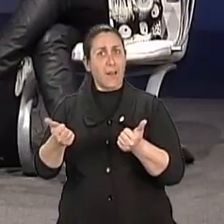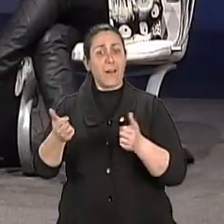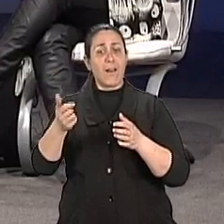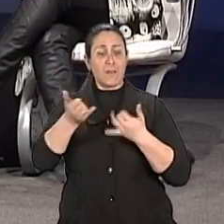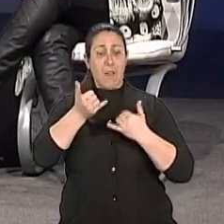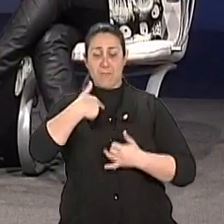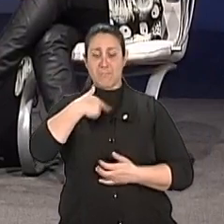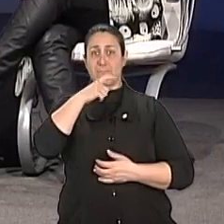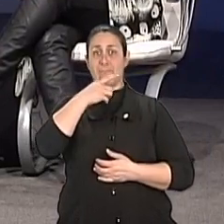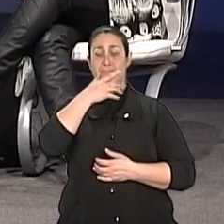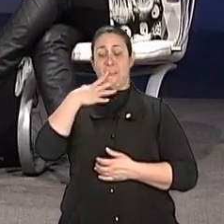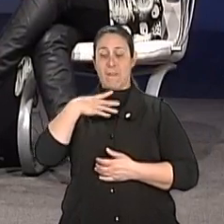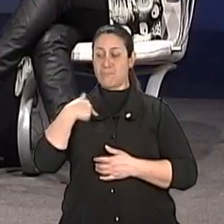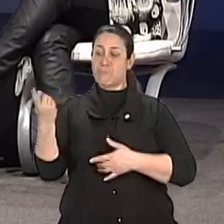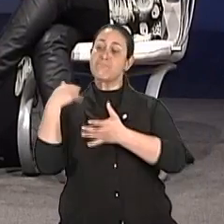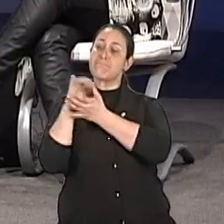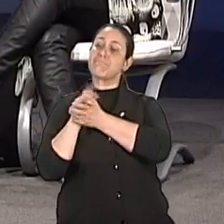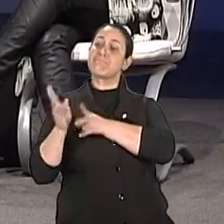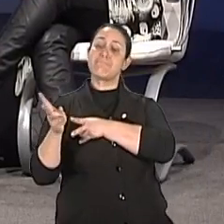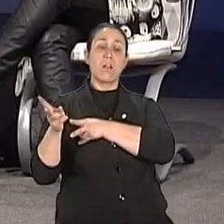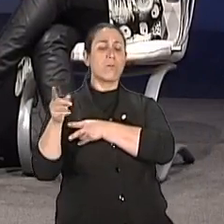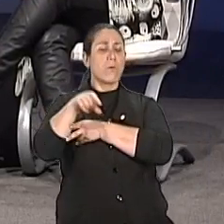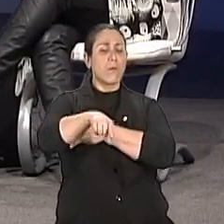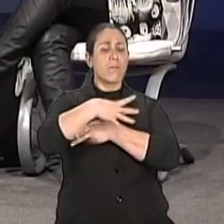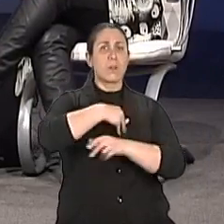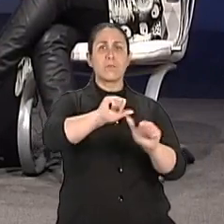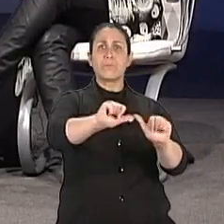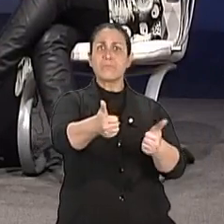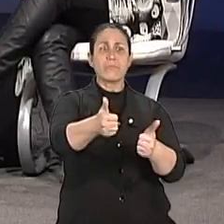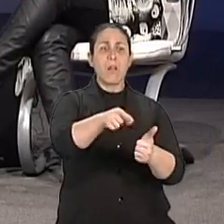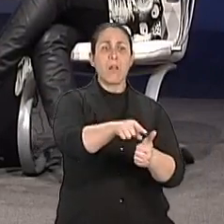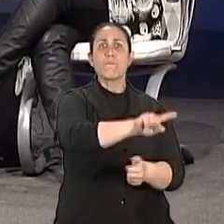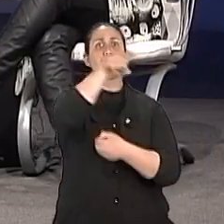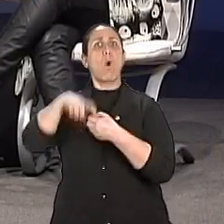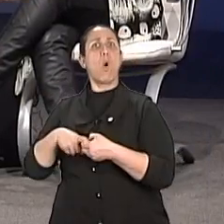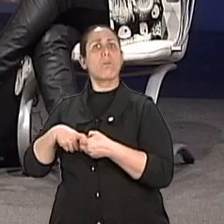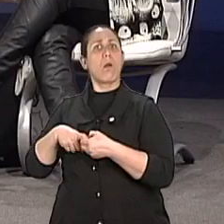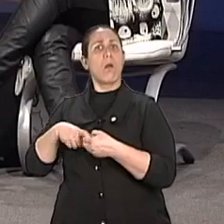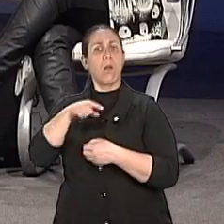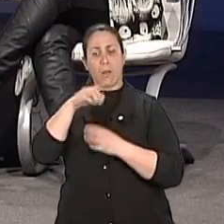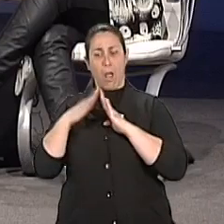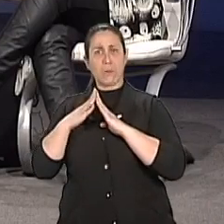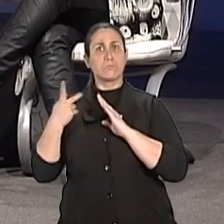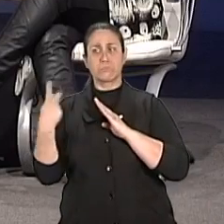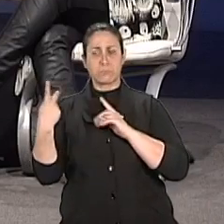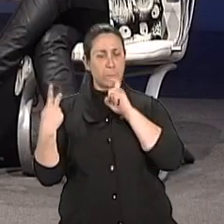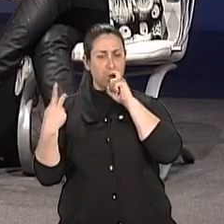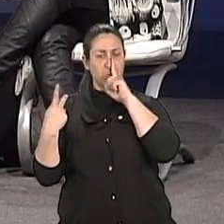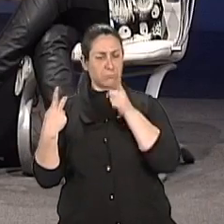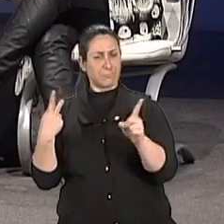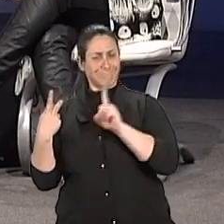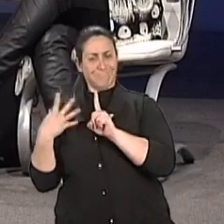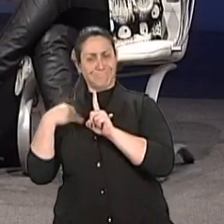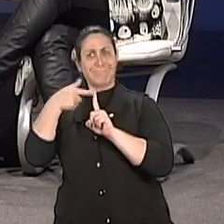dos pais, muitas vezes. Exatamente. Então, nós estamos, na verdade, passando por uma... a